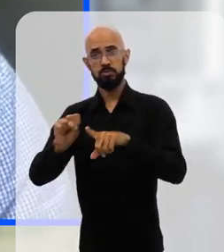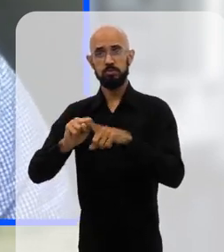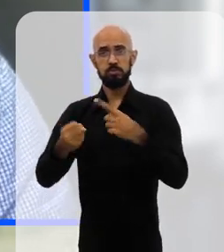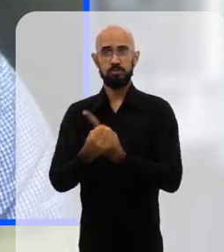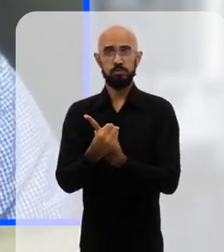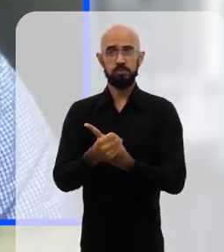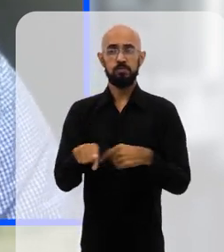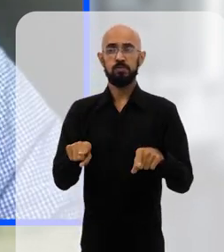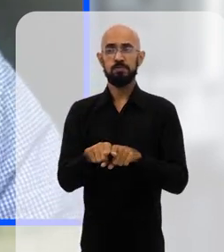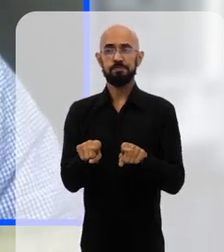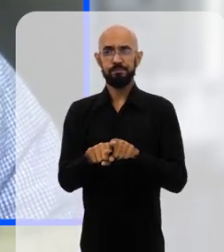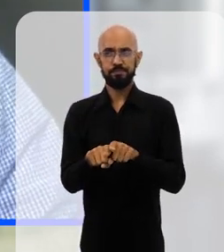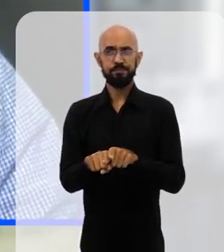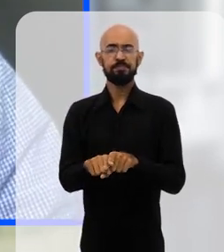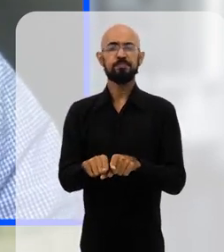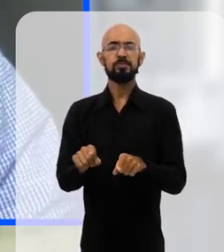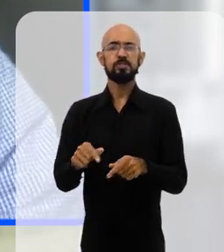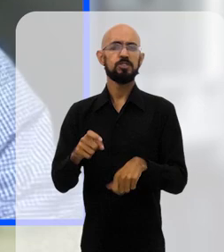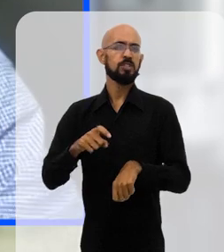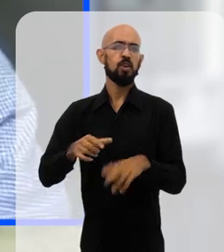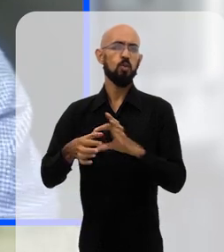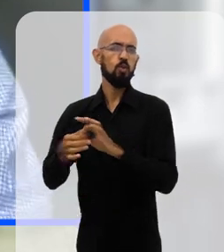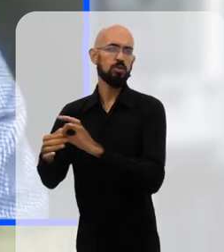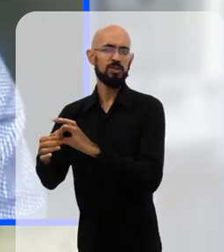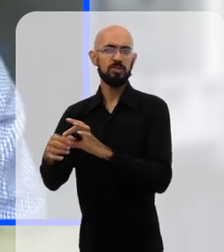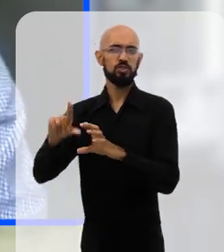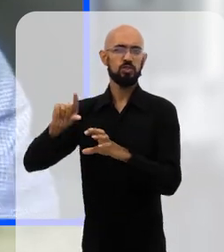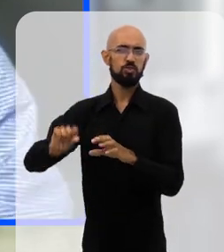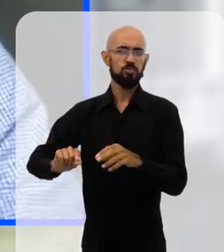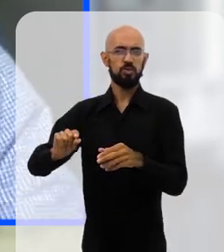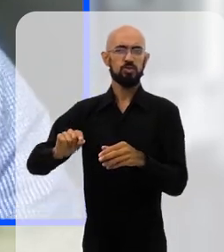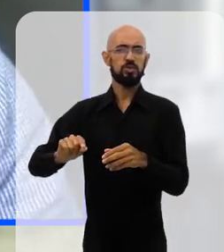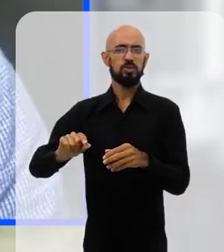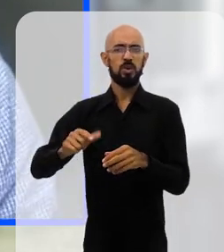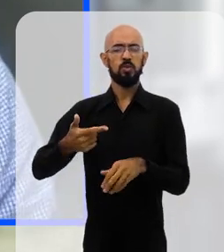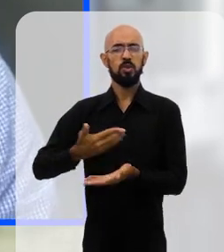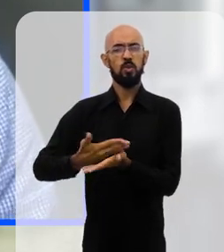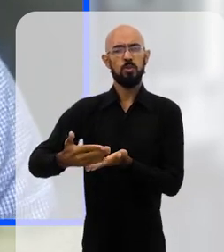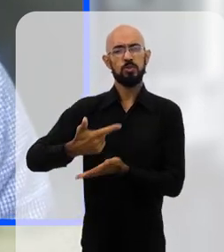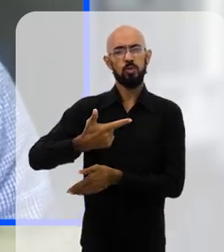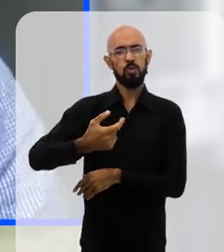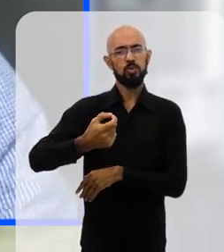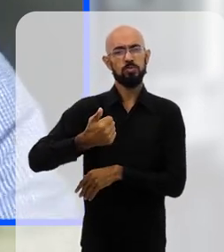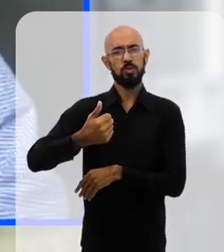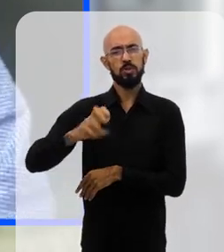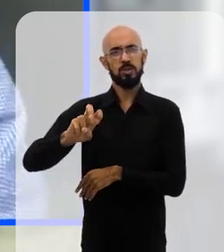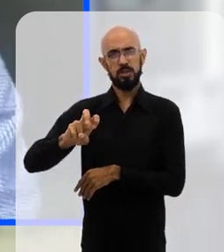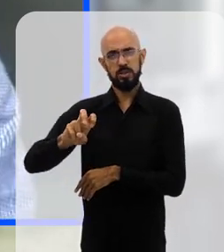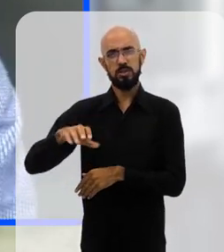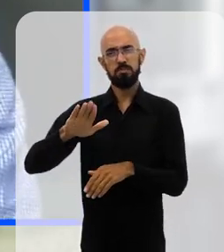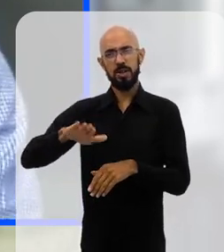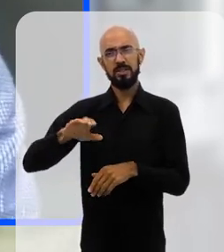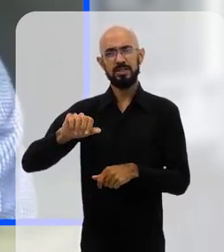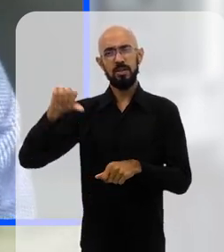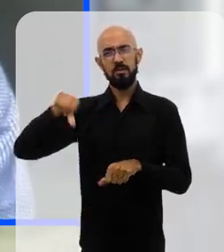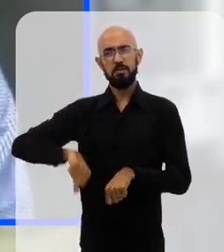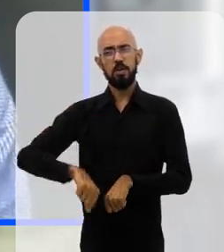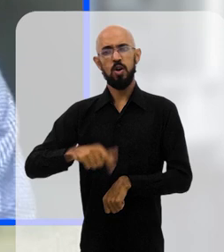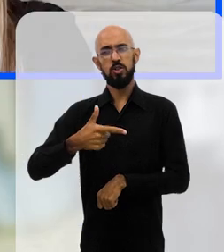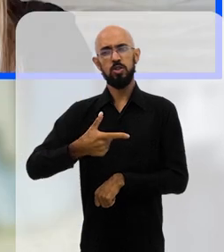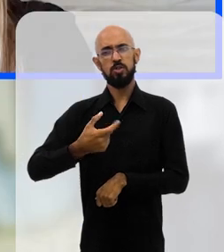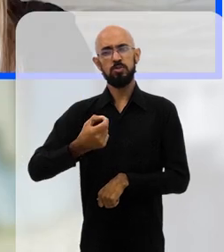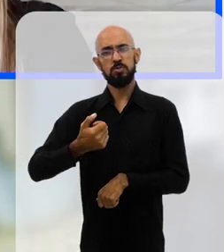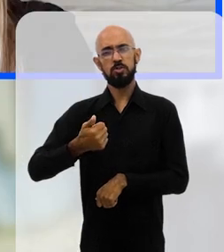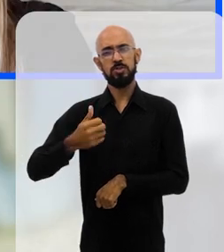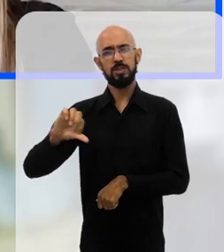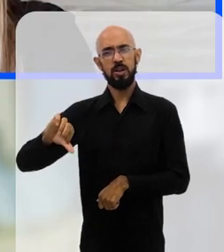está num contexto também de redução do financiamento de políticas sociais, começado em 2015, mas se intensificado a partir de 2019,